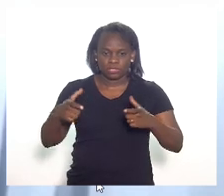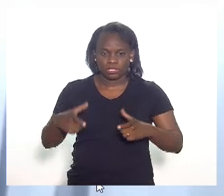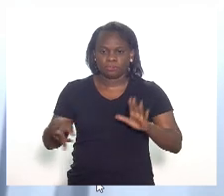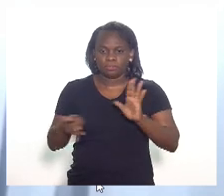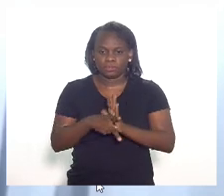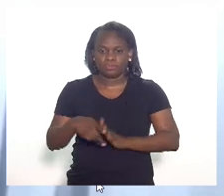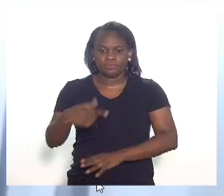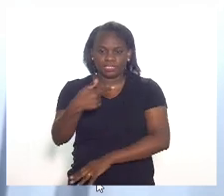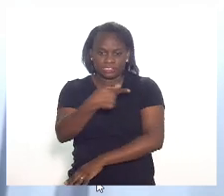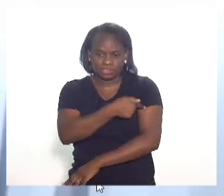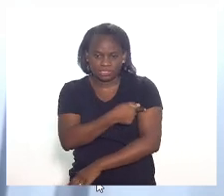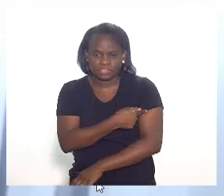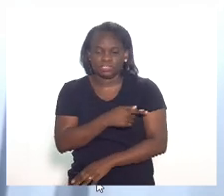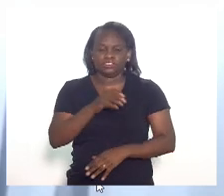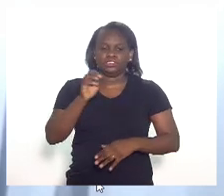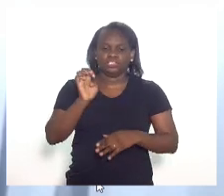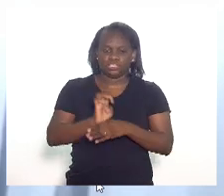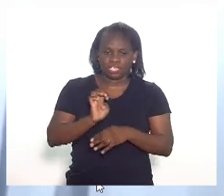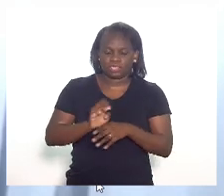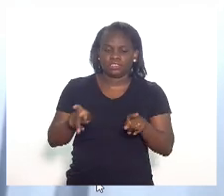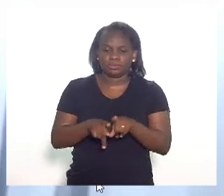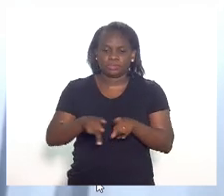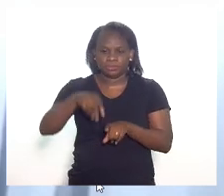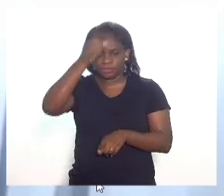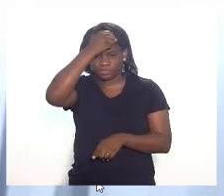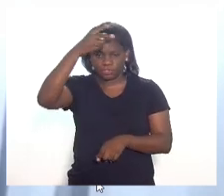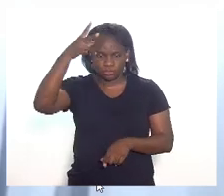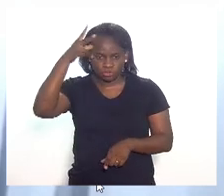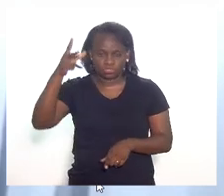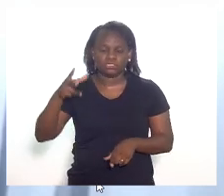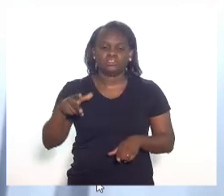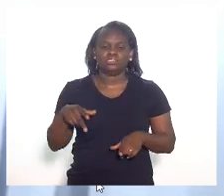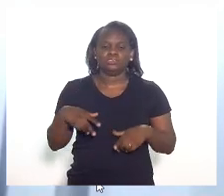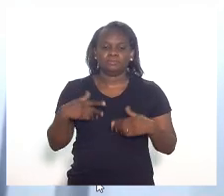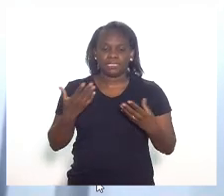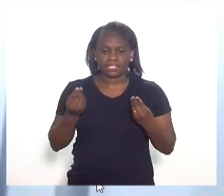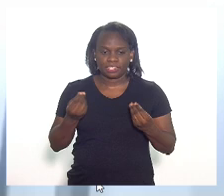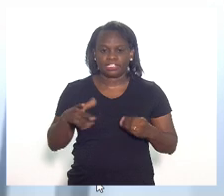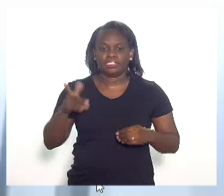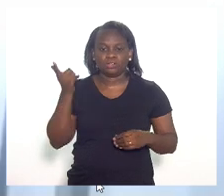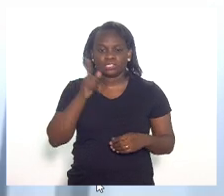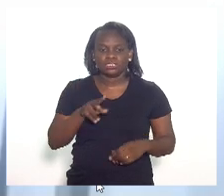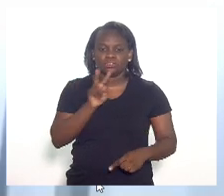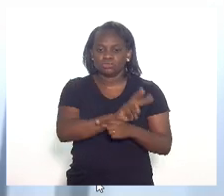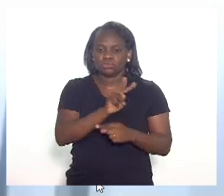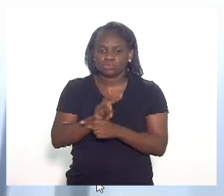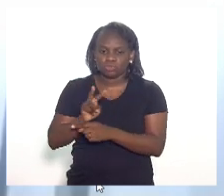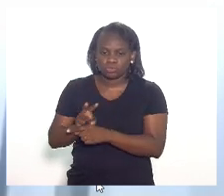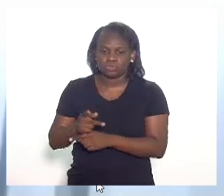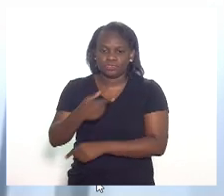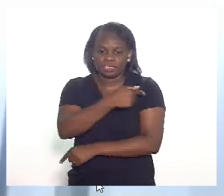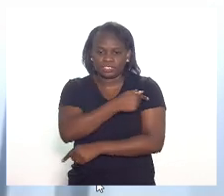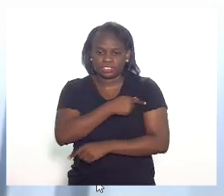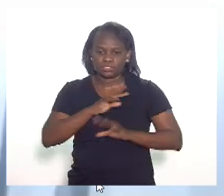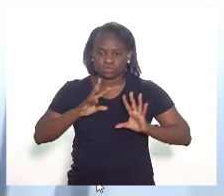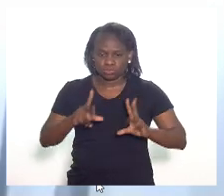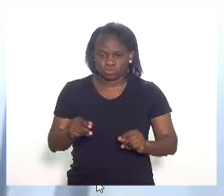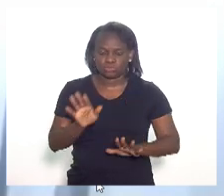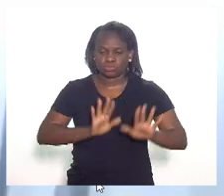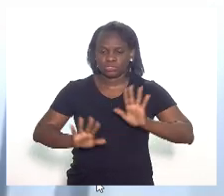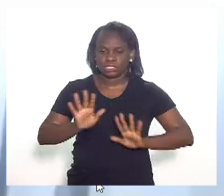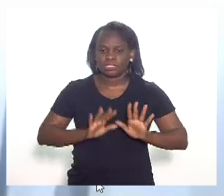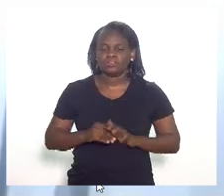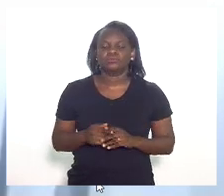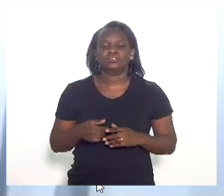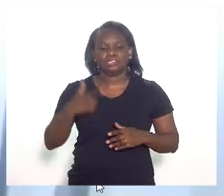vacinação estaduais e municipais, visando garantir a guarda das vacinas. Pareceres das